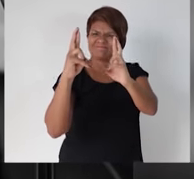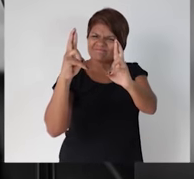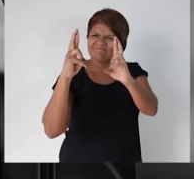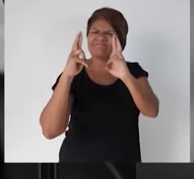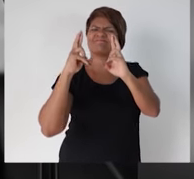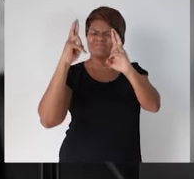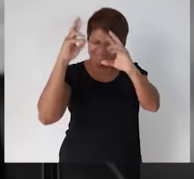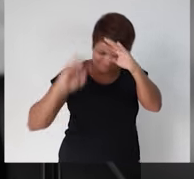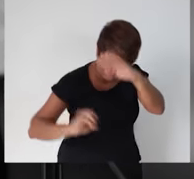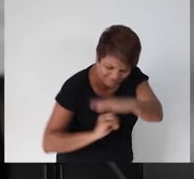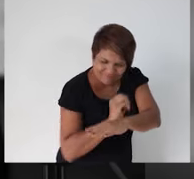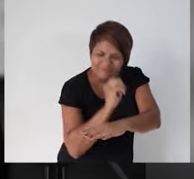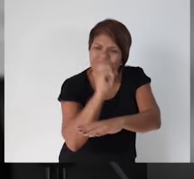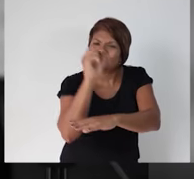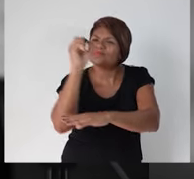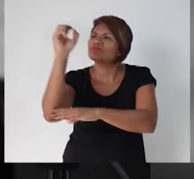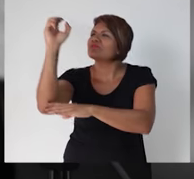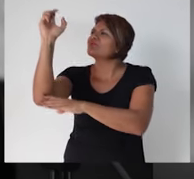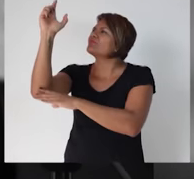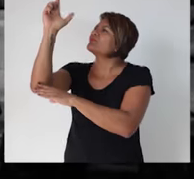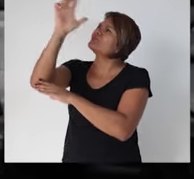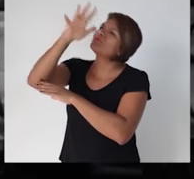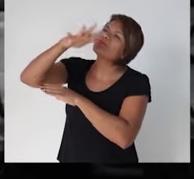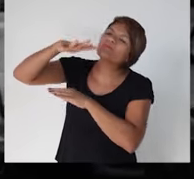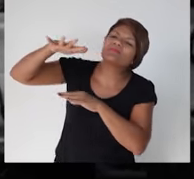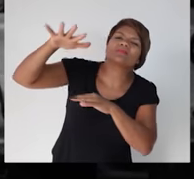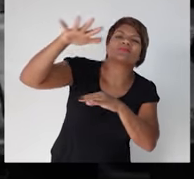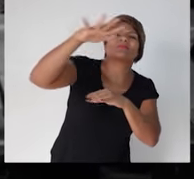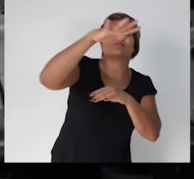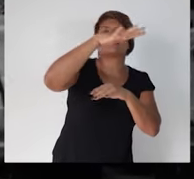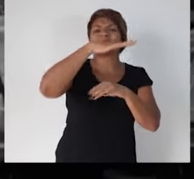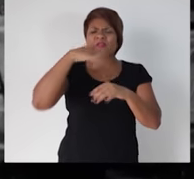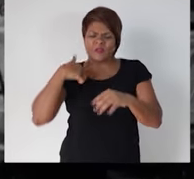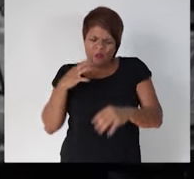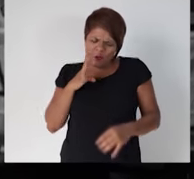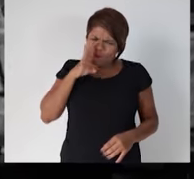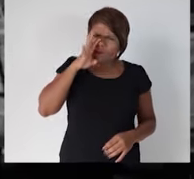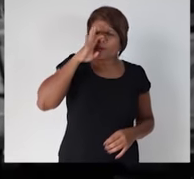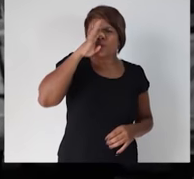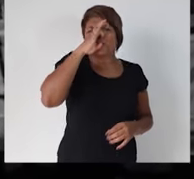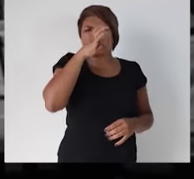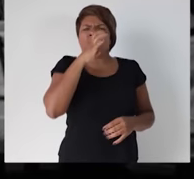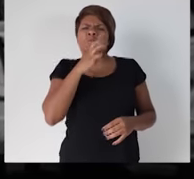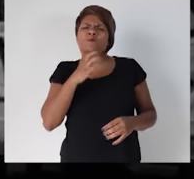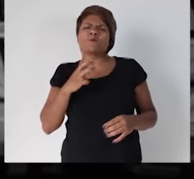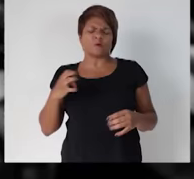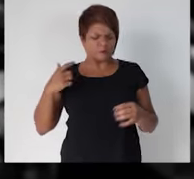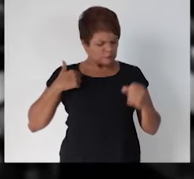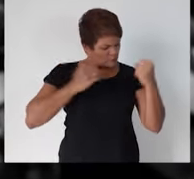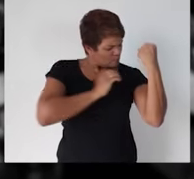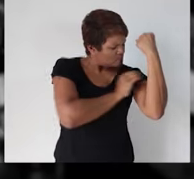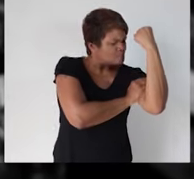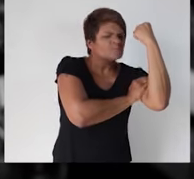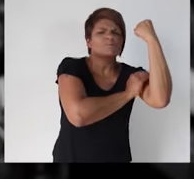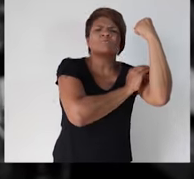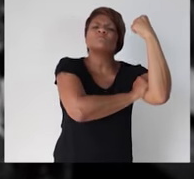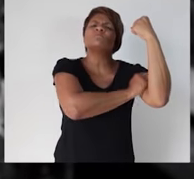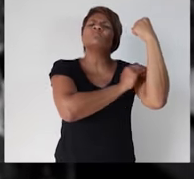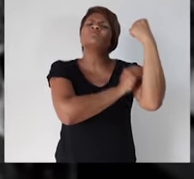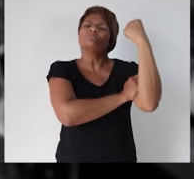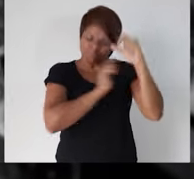arraiar. Eu sou teimosa, eu sou valente, eu sou